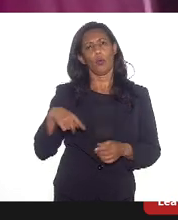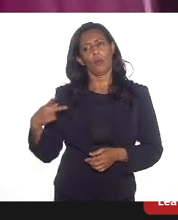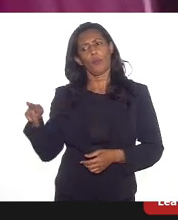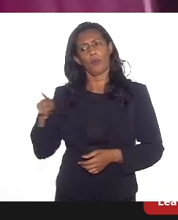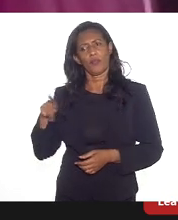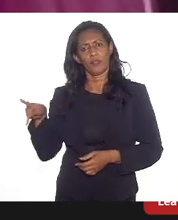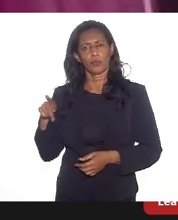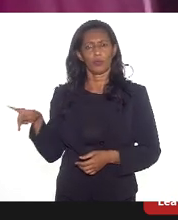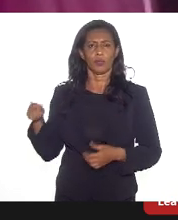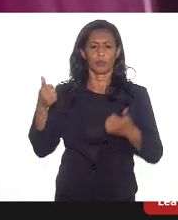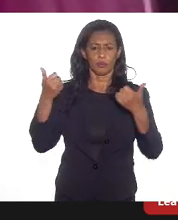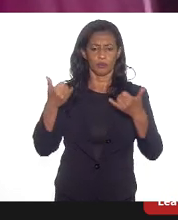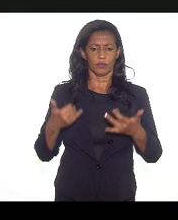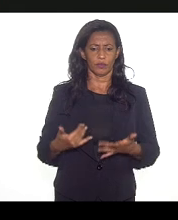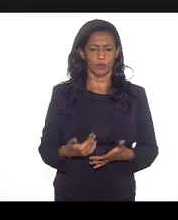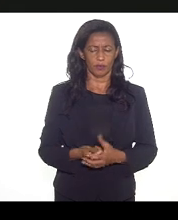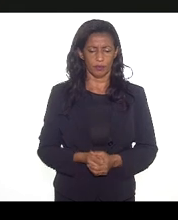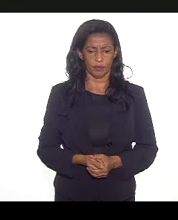potenciais...